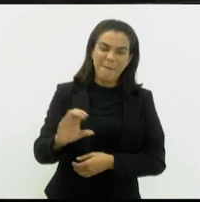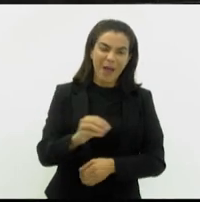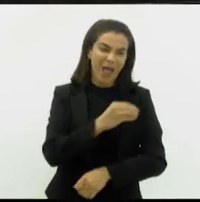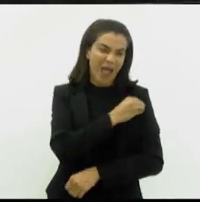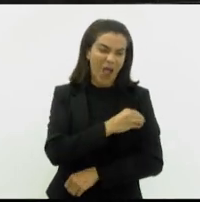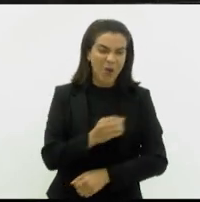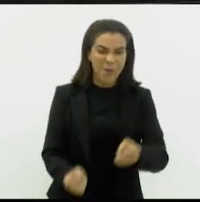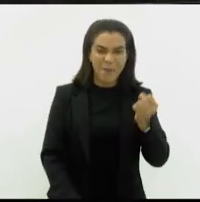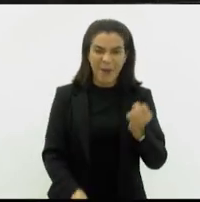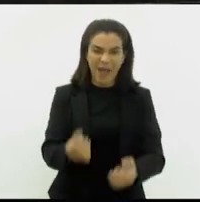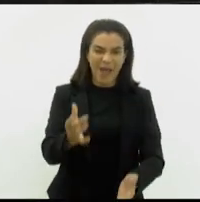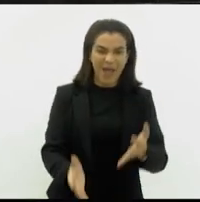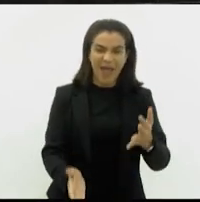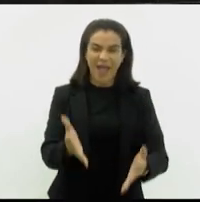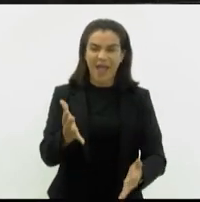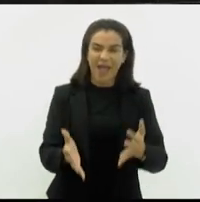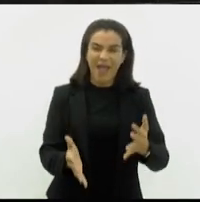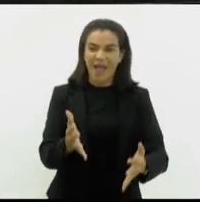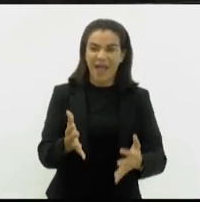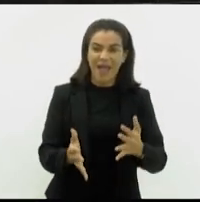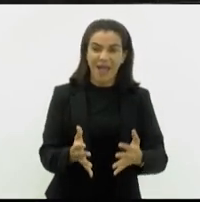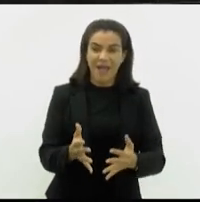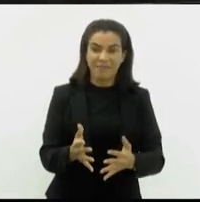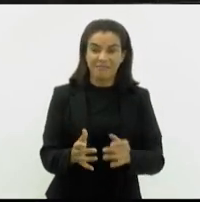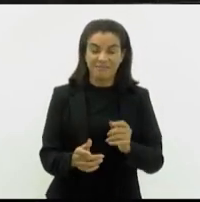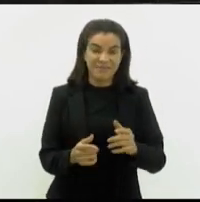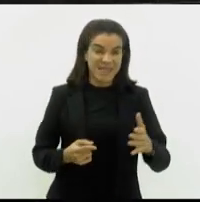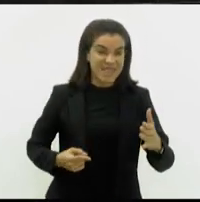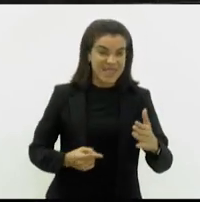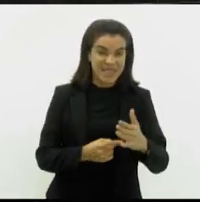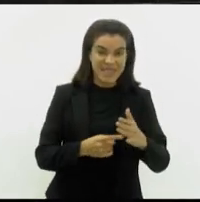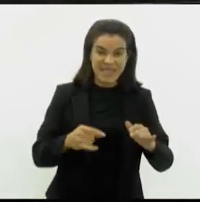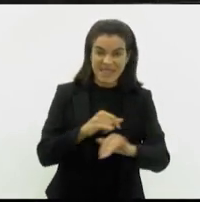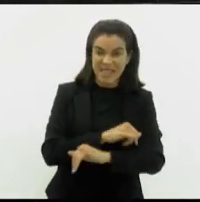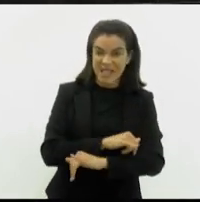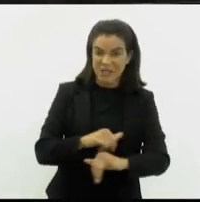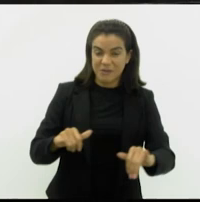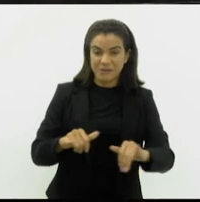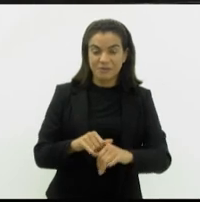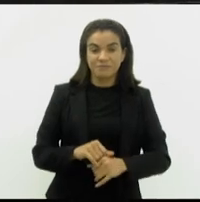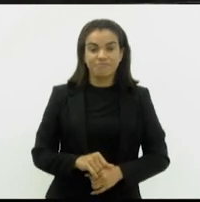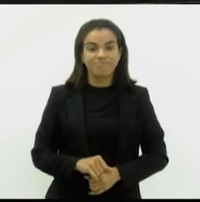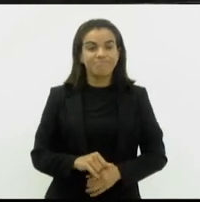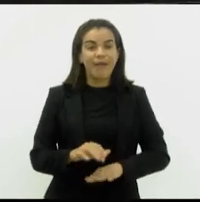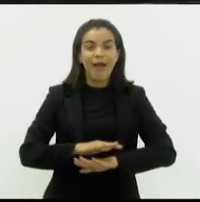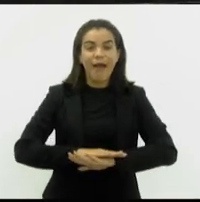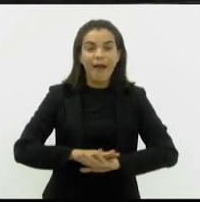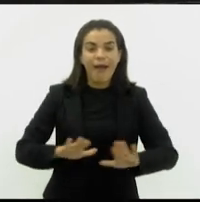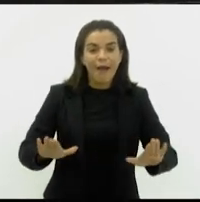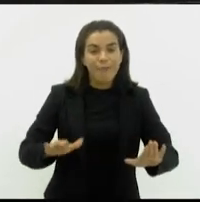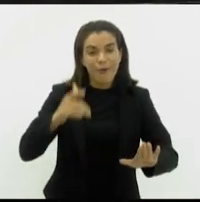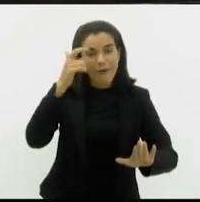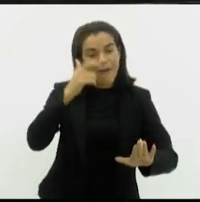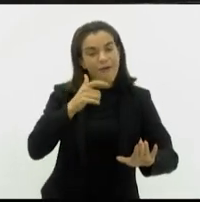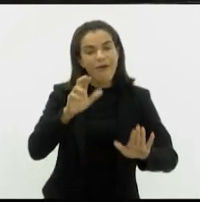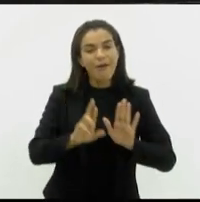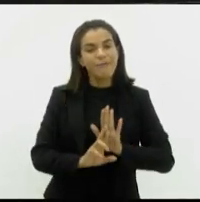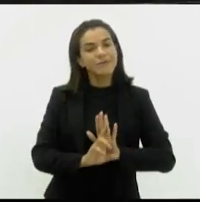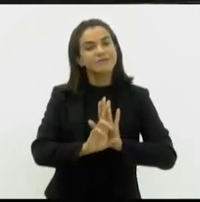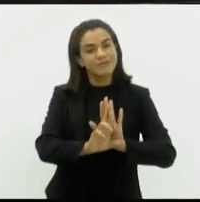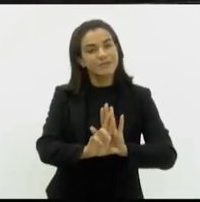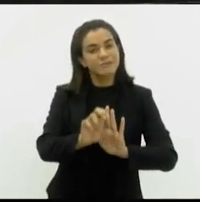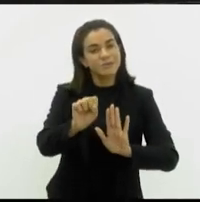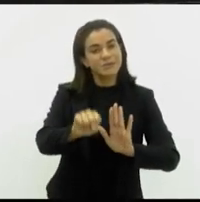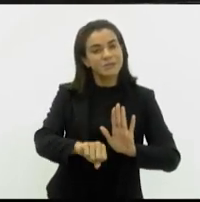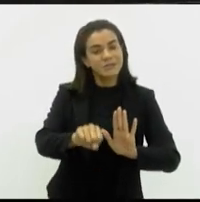Fiscalização e denúncia, palavras que assustam muitas pessoas do meio político. Acabou que virei porta-voz da segurança pública e fico